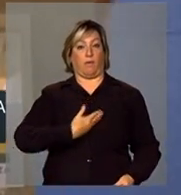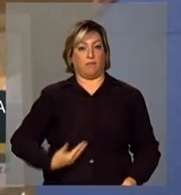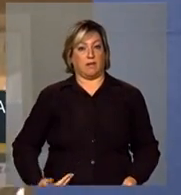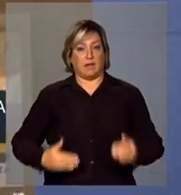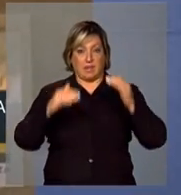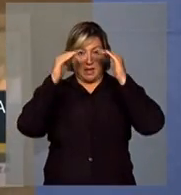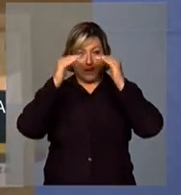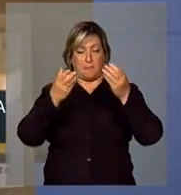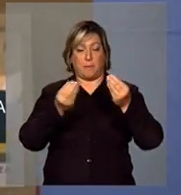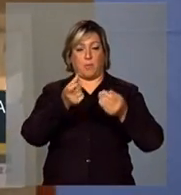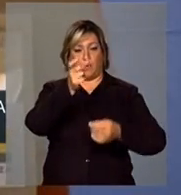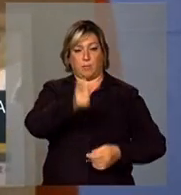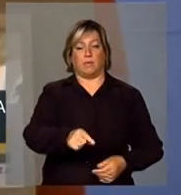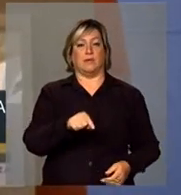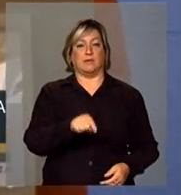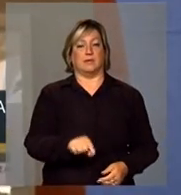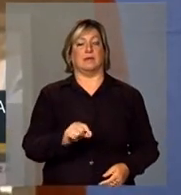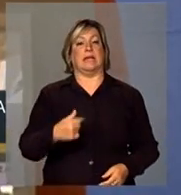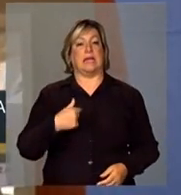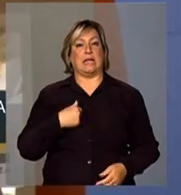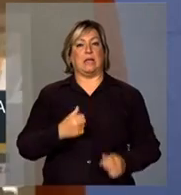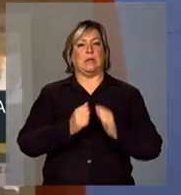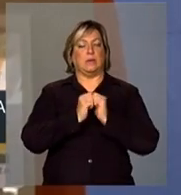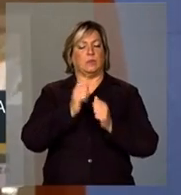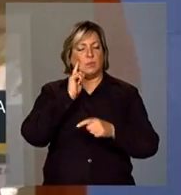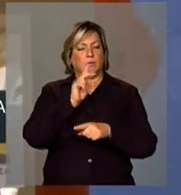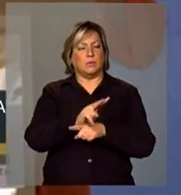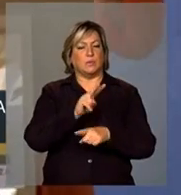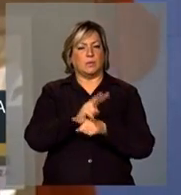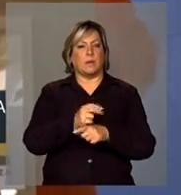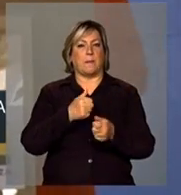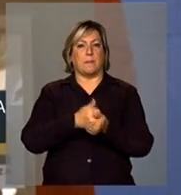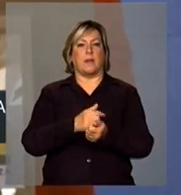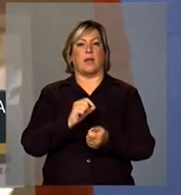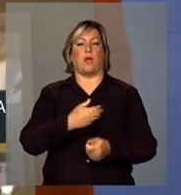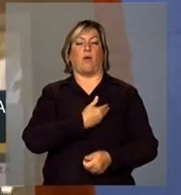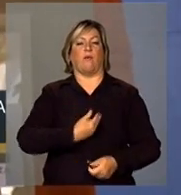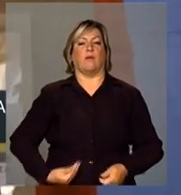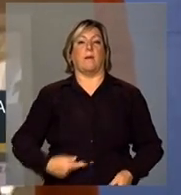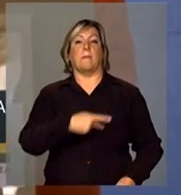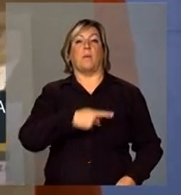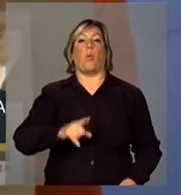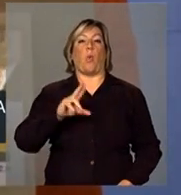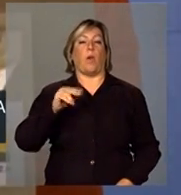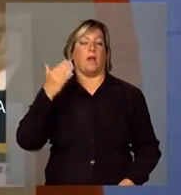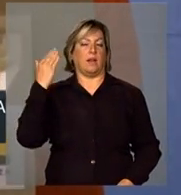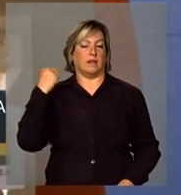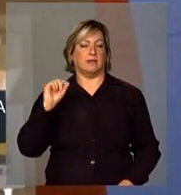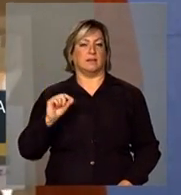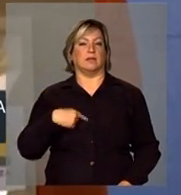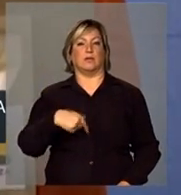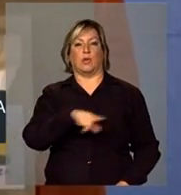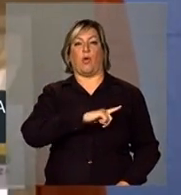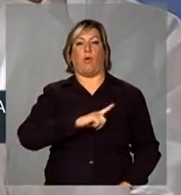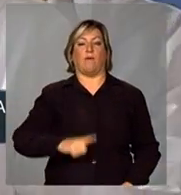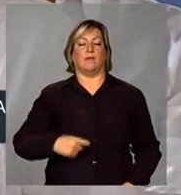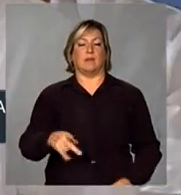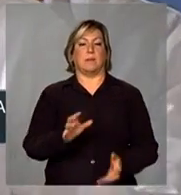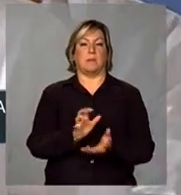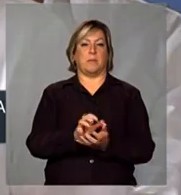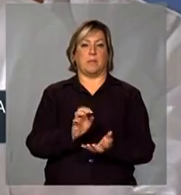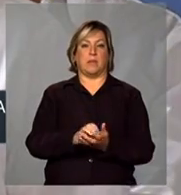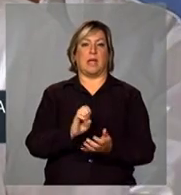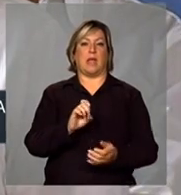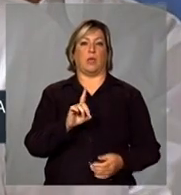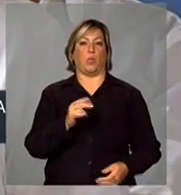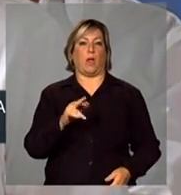e eu acompanhei de perto pelo governo do presidente Lula, nosso governador de Pernambuco,